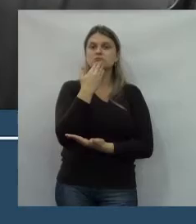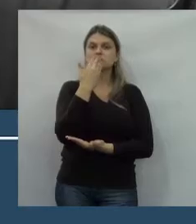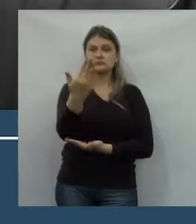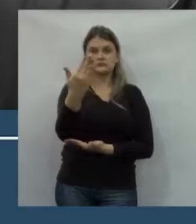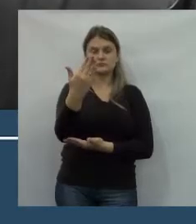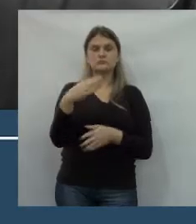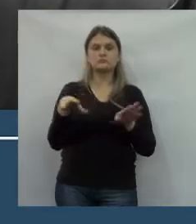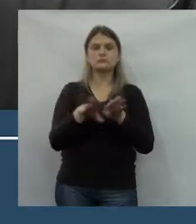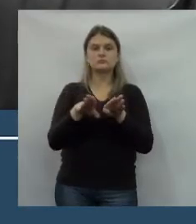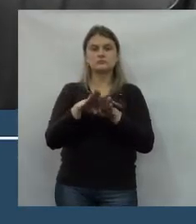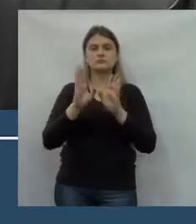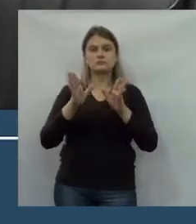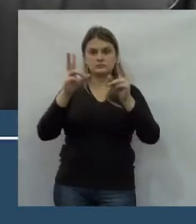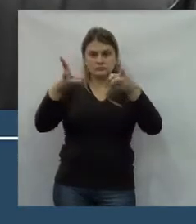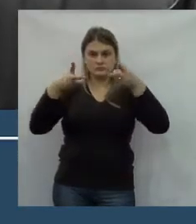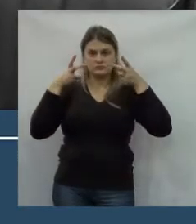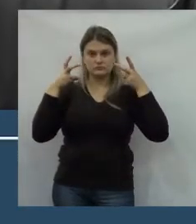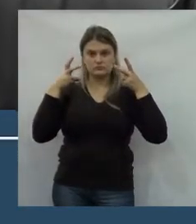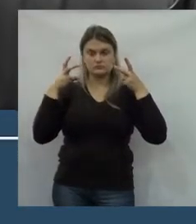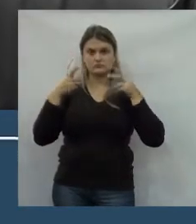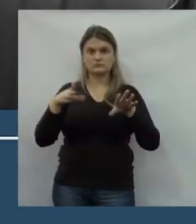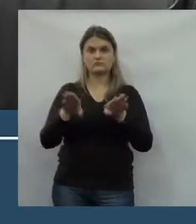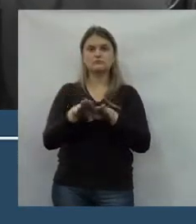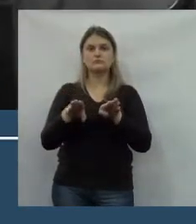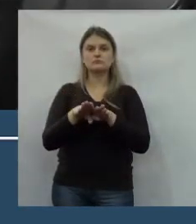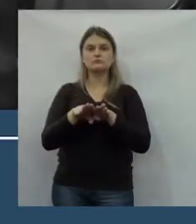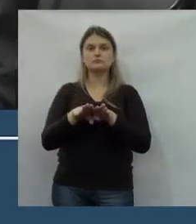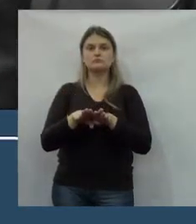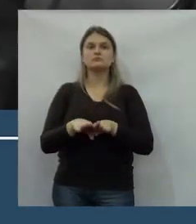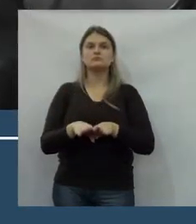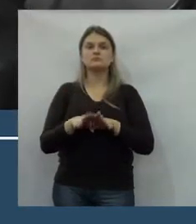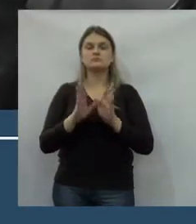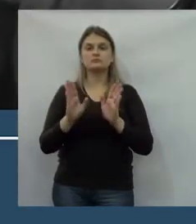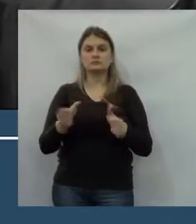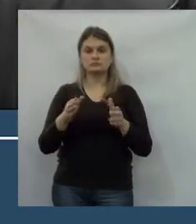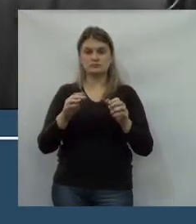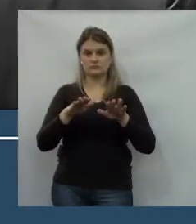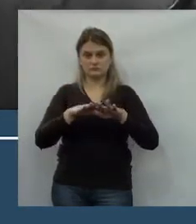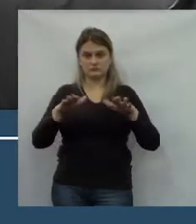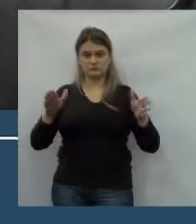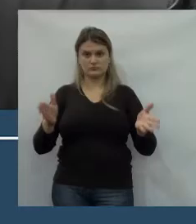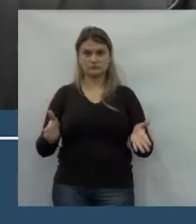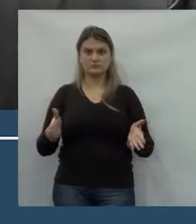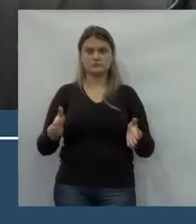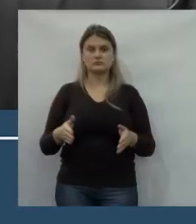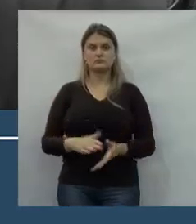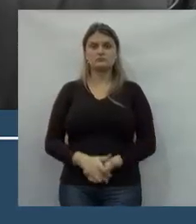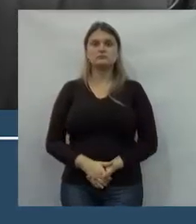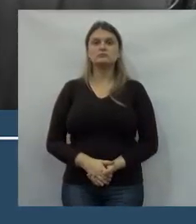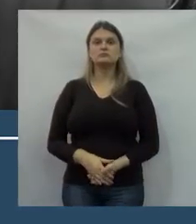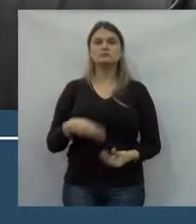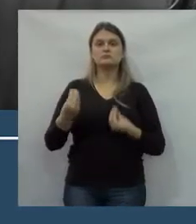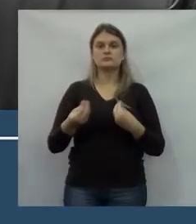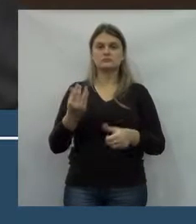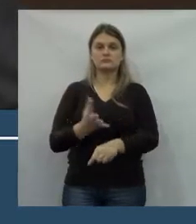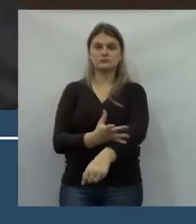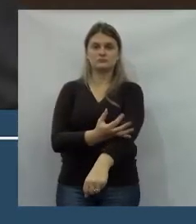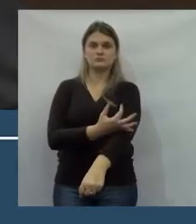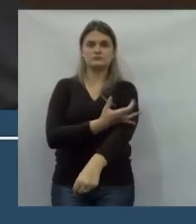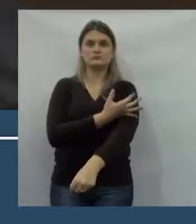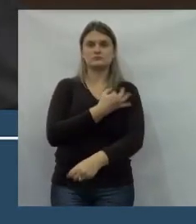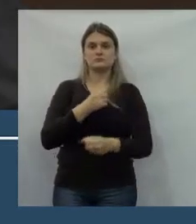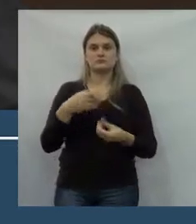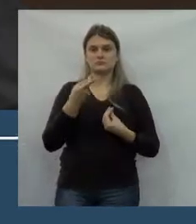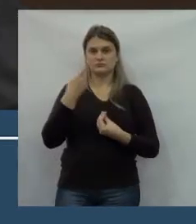e percebemos também que na tribuna ficou emocionado,